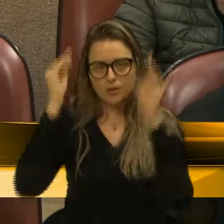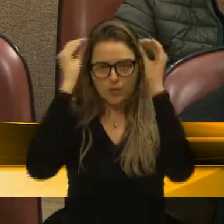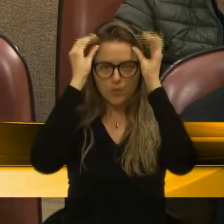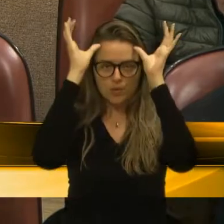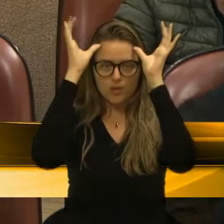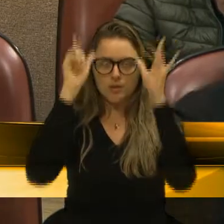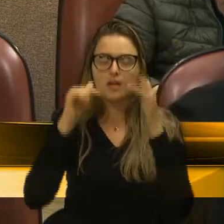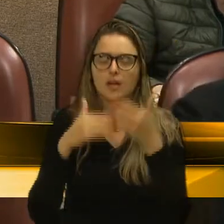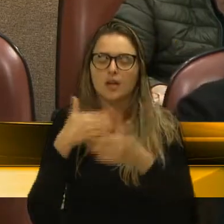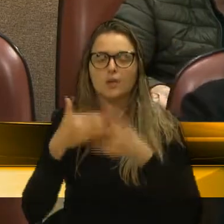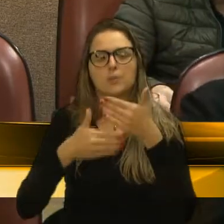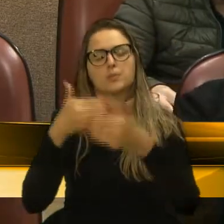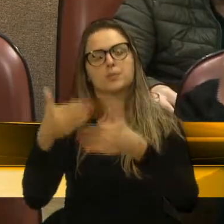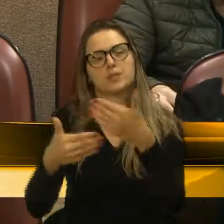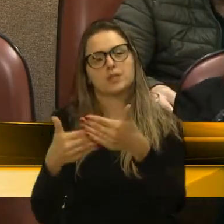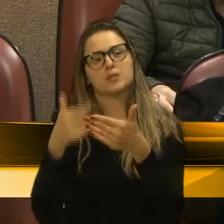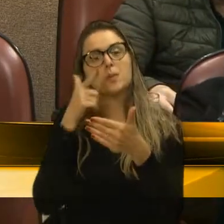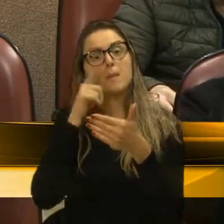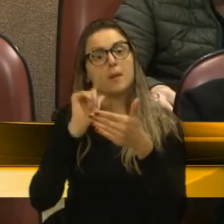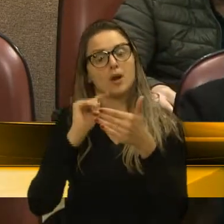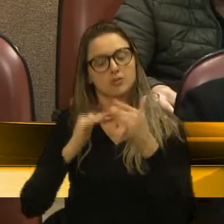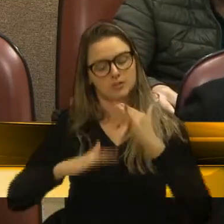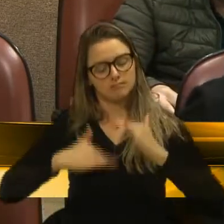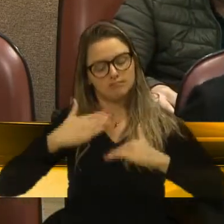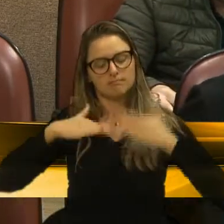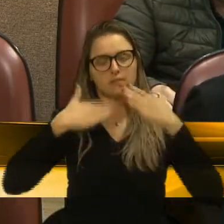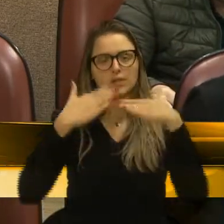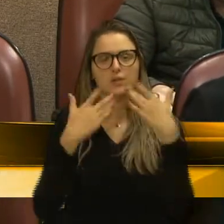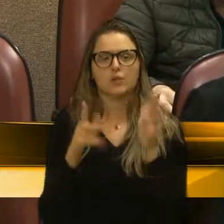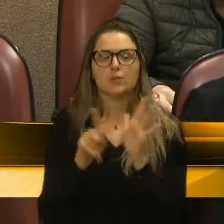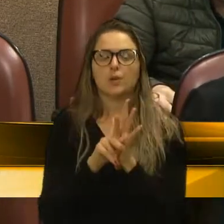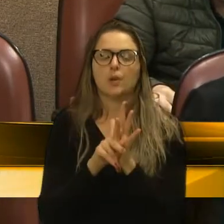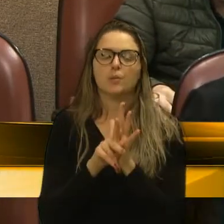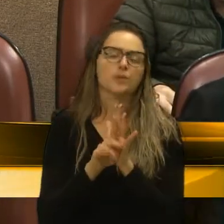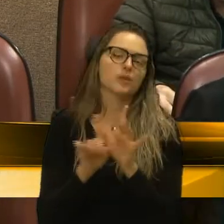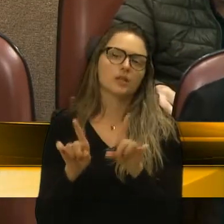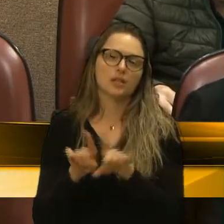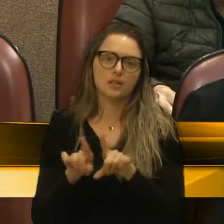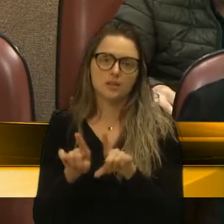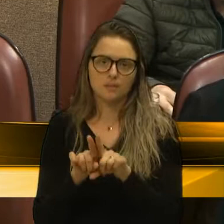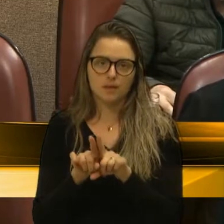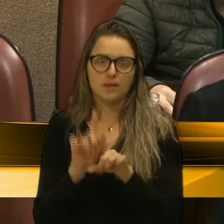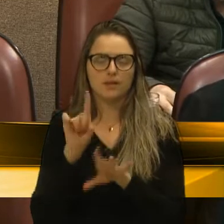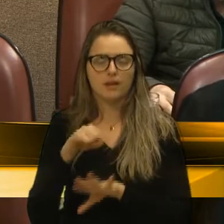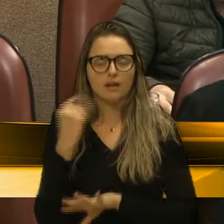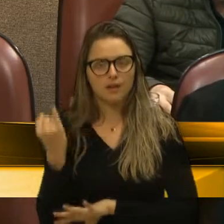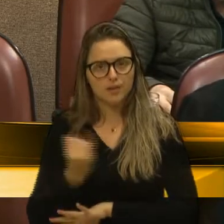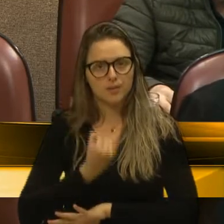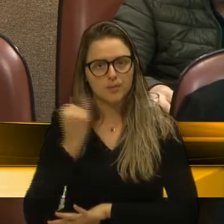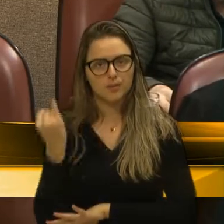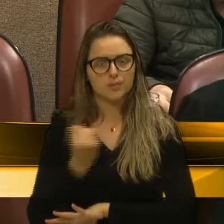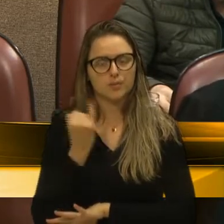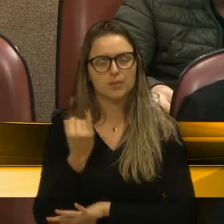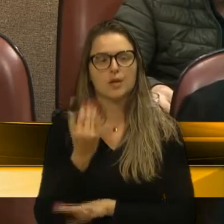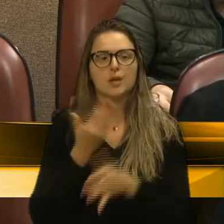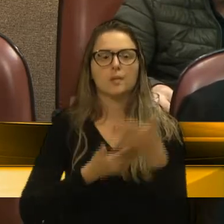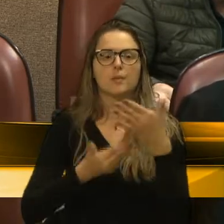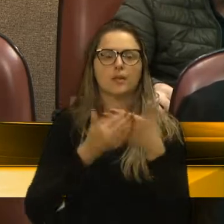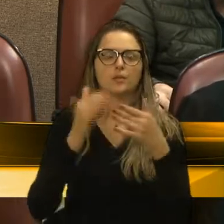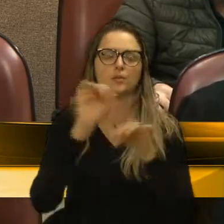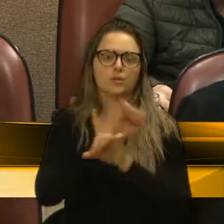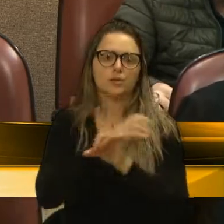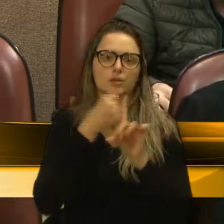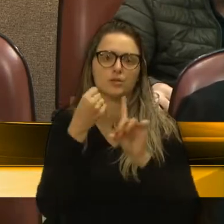necessárias para evoluirmos, além disso, de suma importância para a questão social,